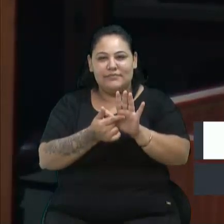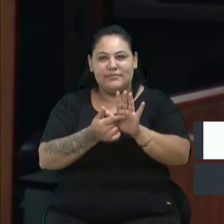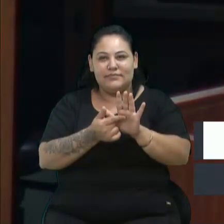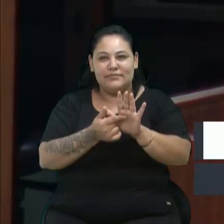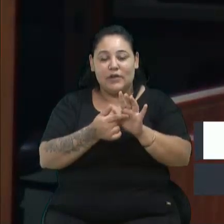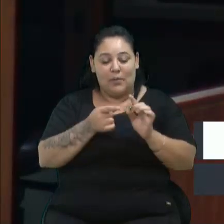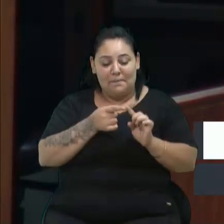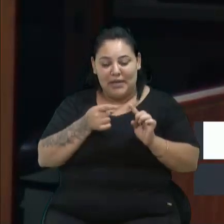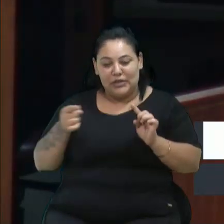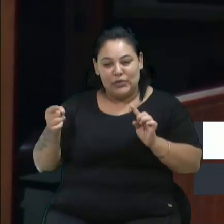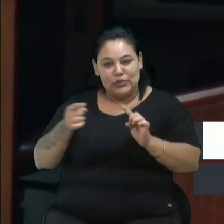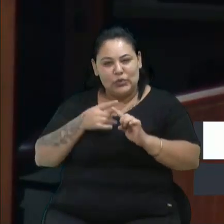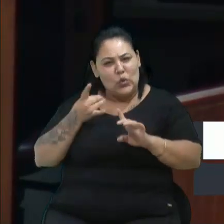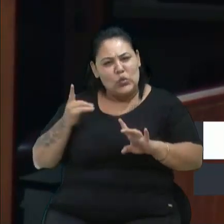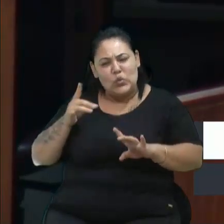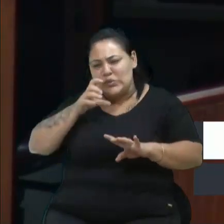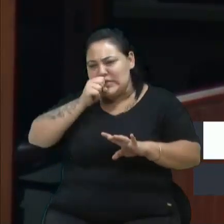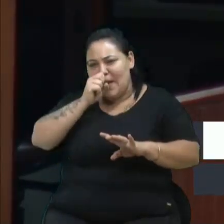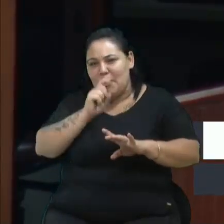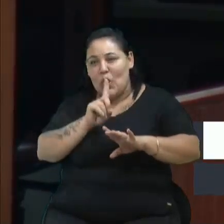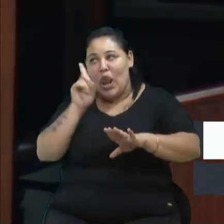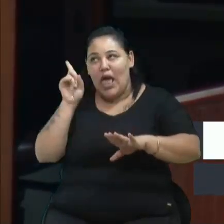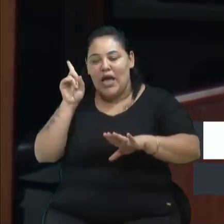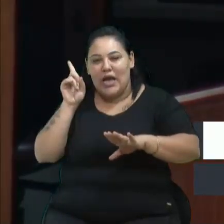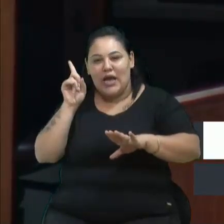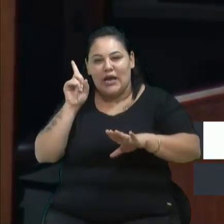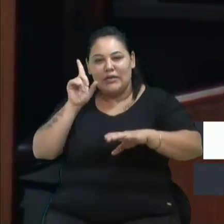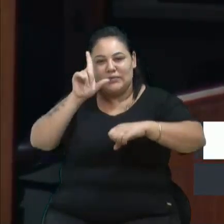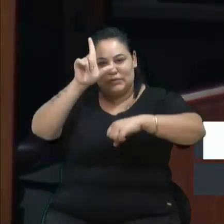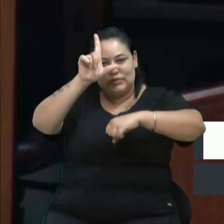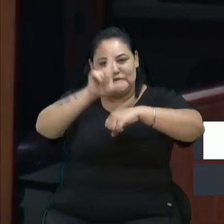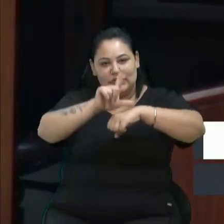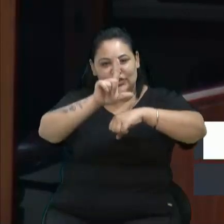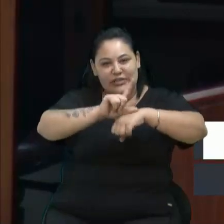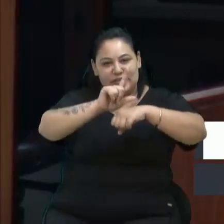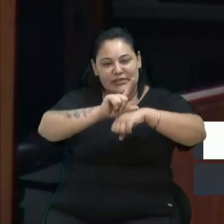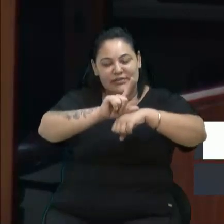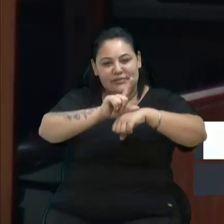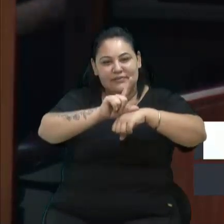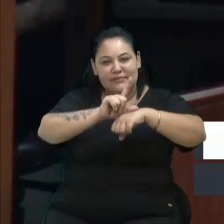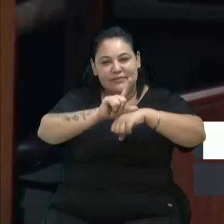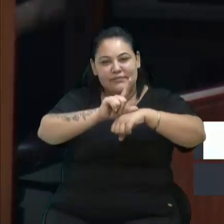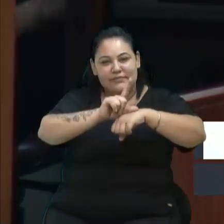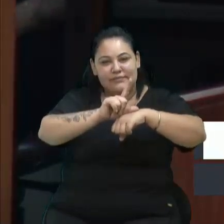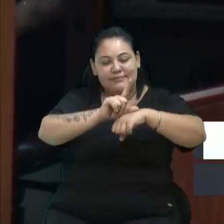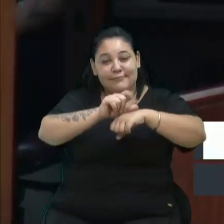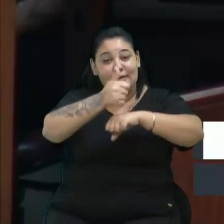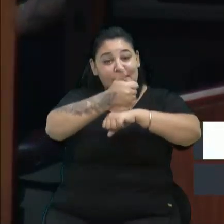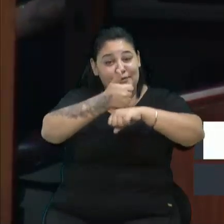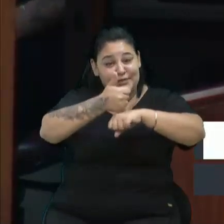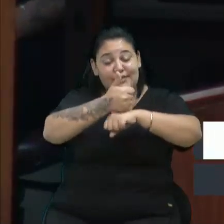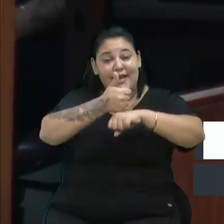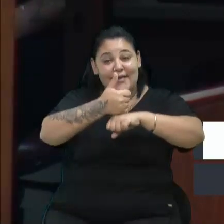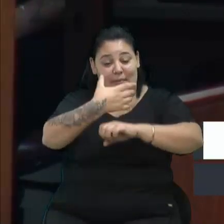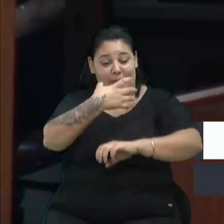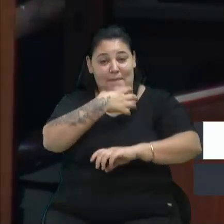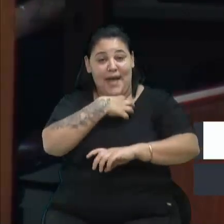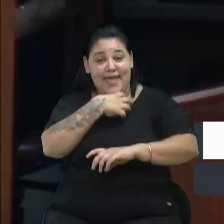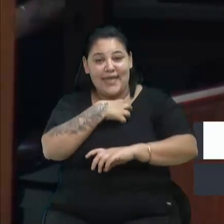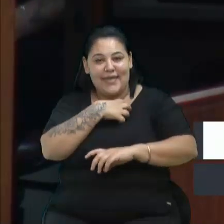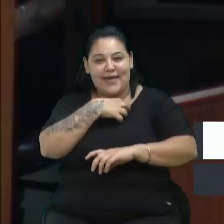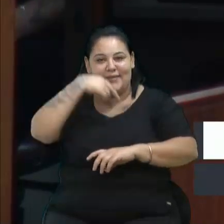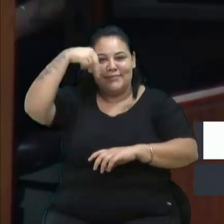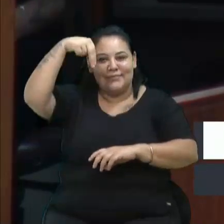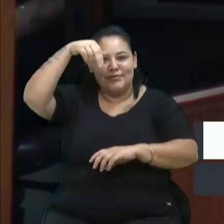presente, nesse último sábado, nos estandes profissionais da Bahia, do Nordeste, que residem em